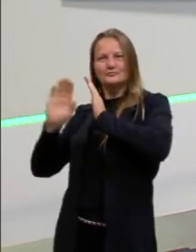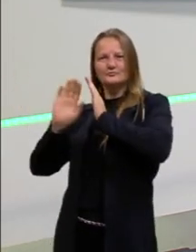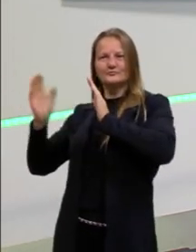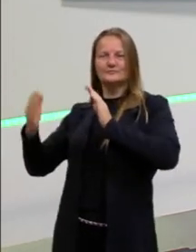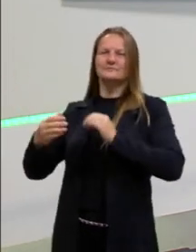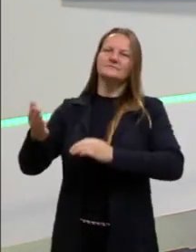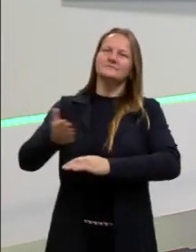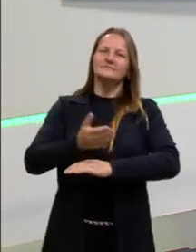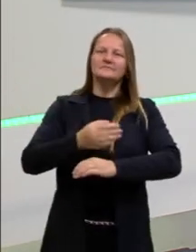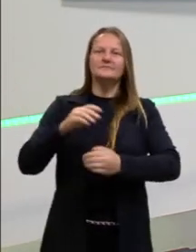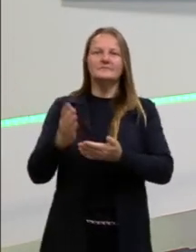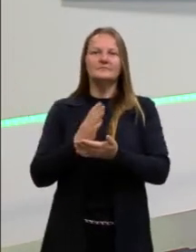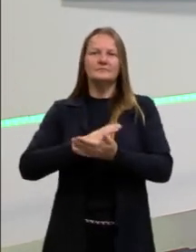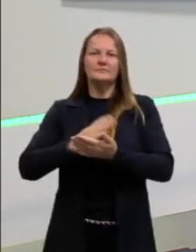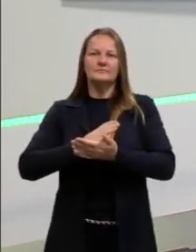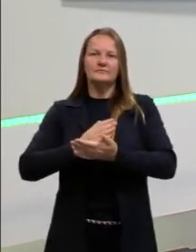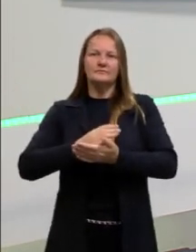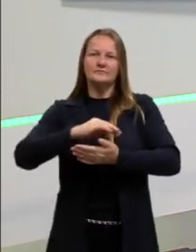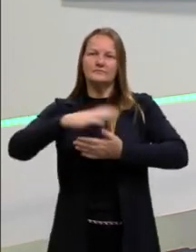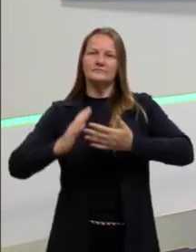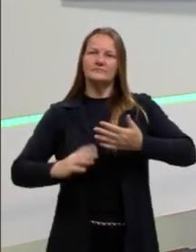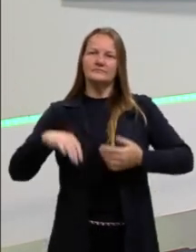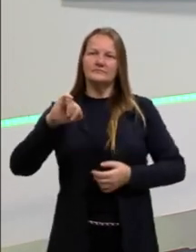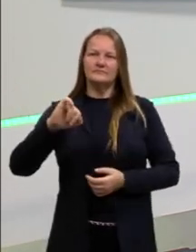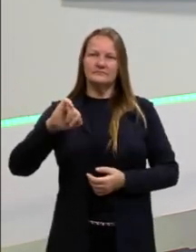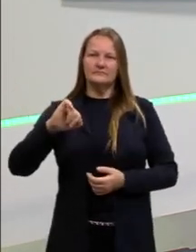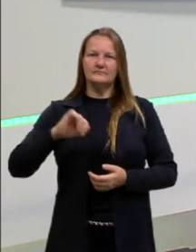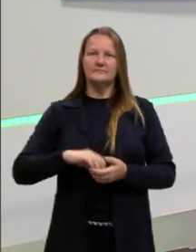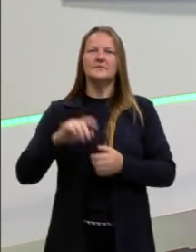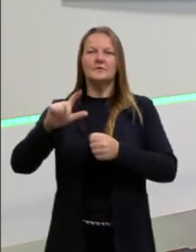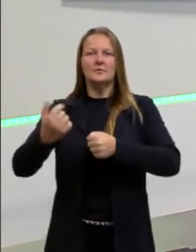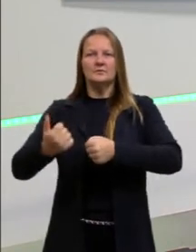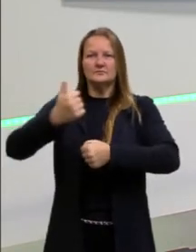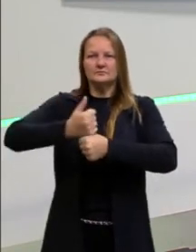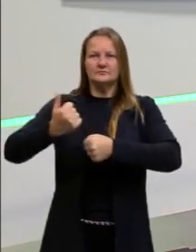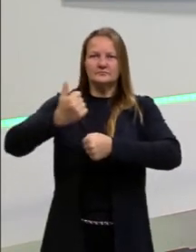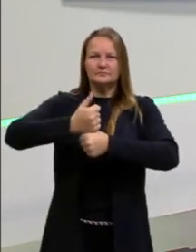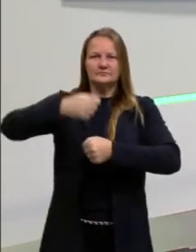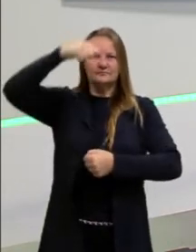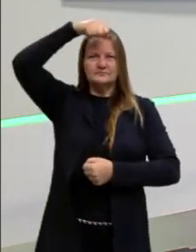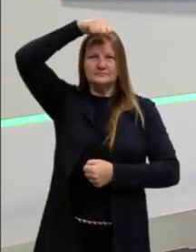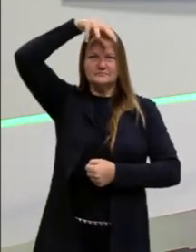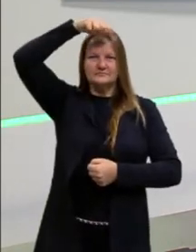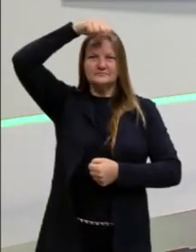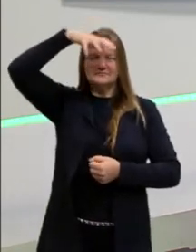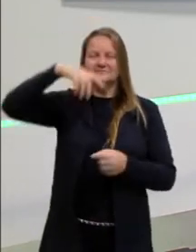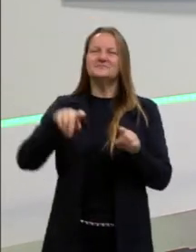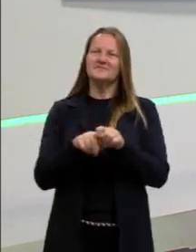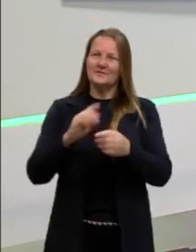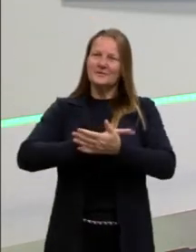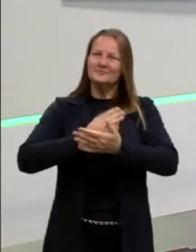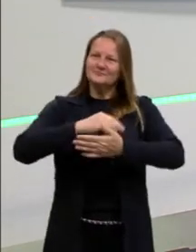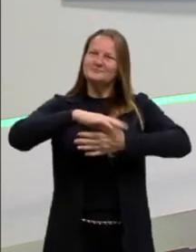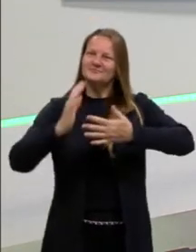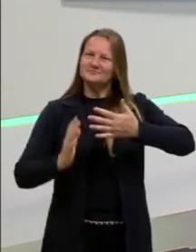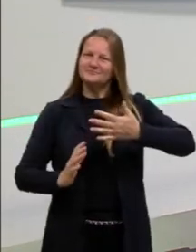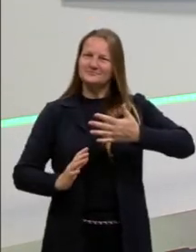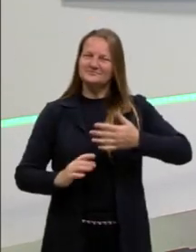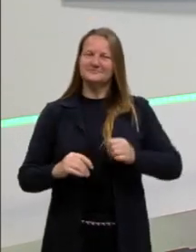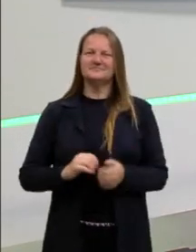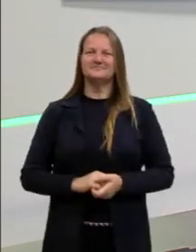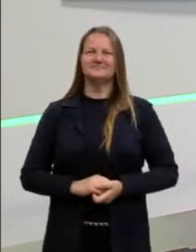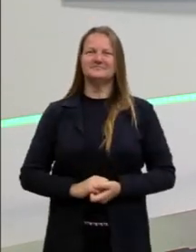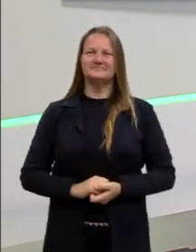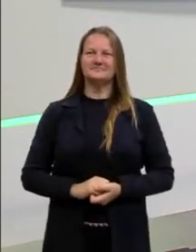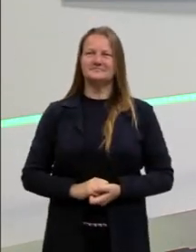No cantinho, a Lucy Meia, nossa professora intérprete, e depois ela troca com a Susana, também nossa professora intérprete